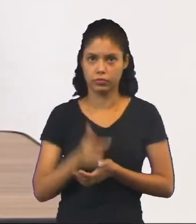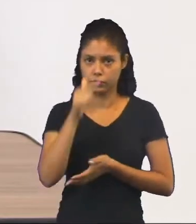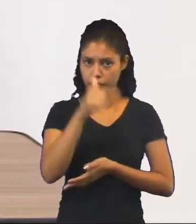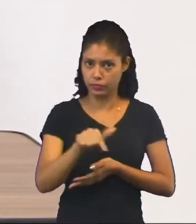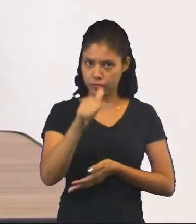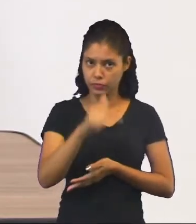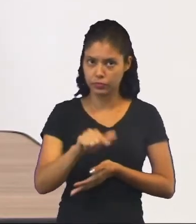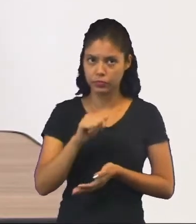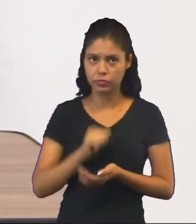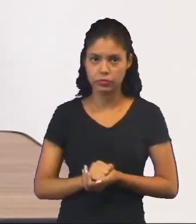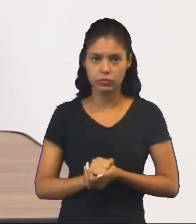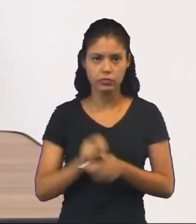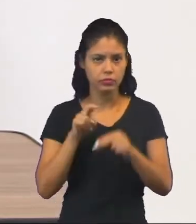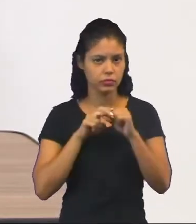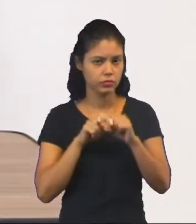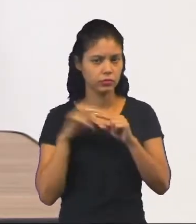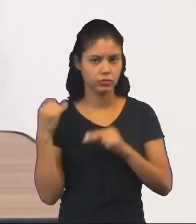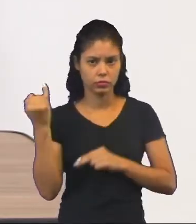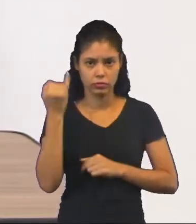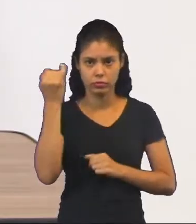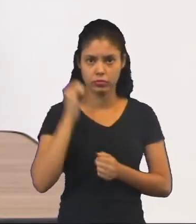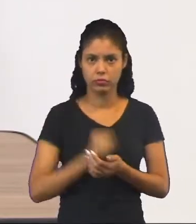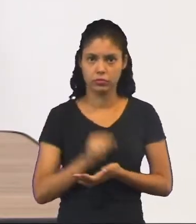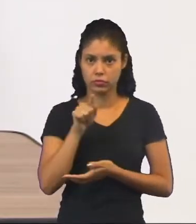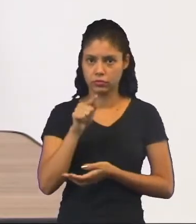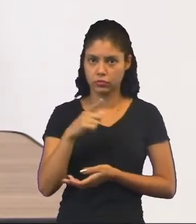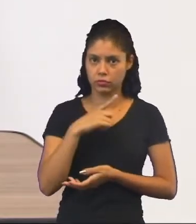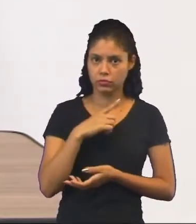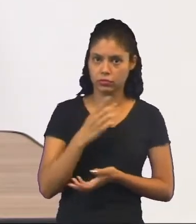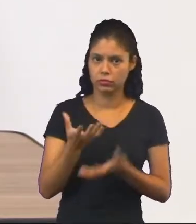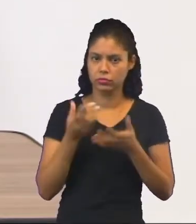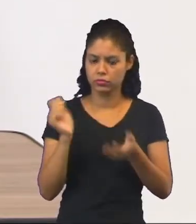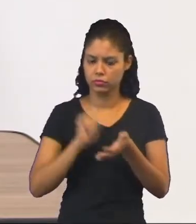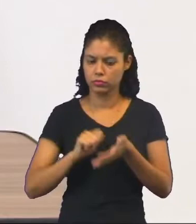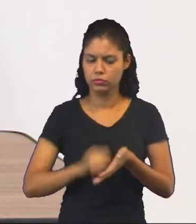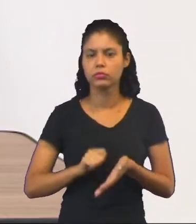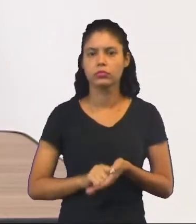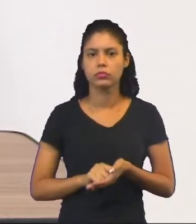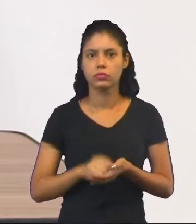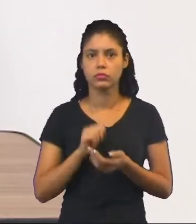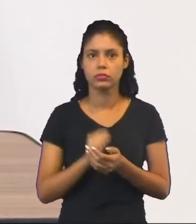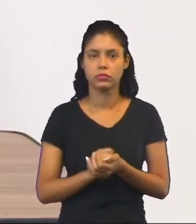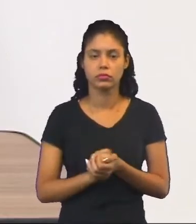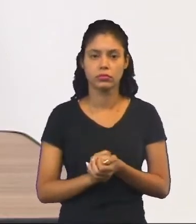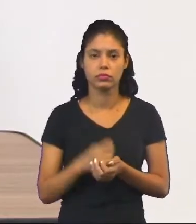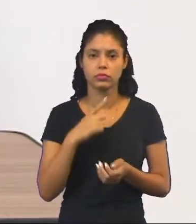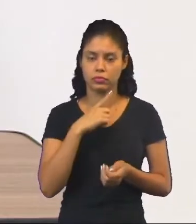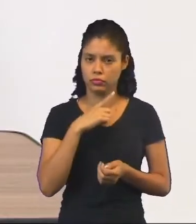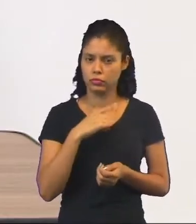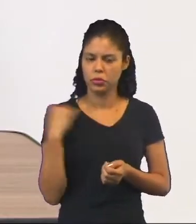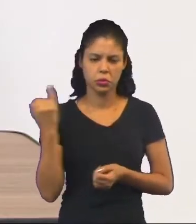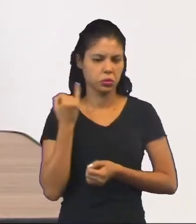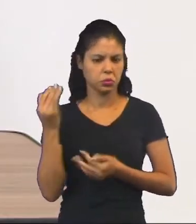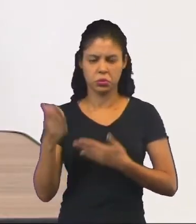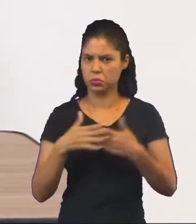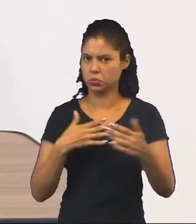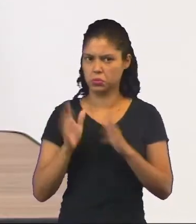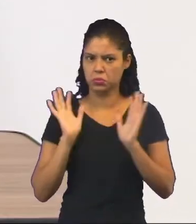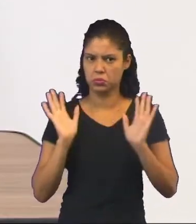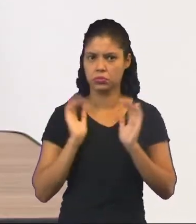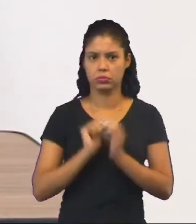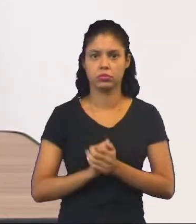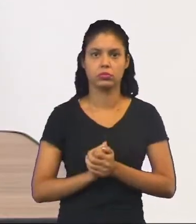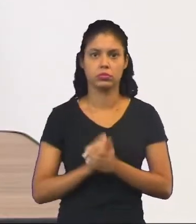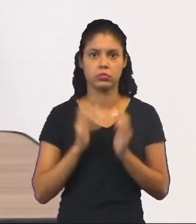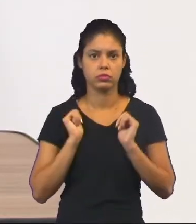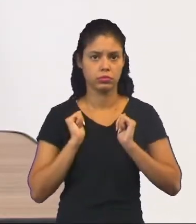repetições. Então, é por isso que é importante, quando você fizer a escrita, você também fazer uma leitura. Não importa quantas vezes seja necessária. Até